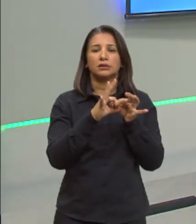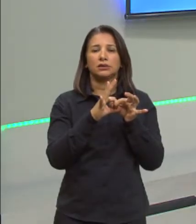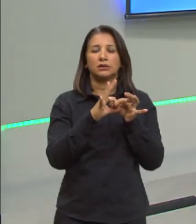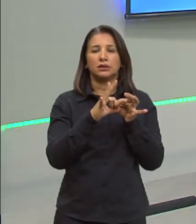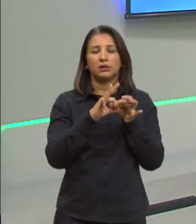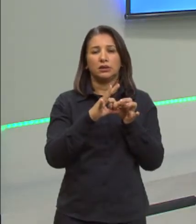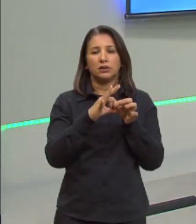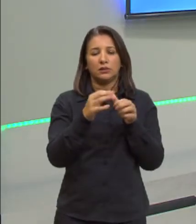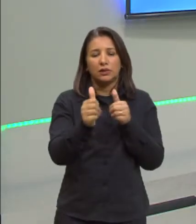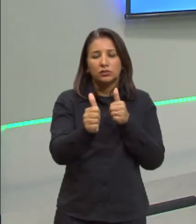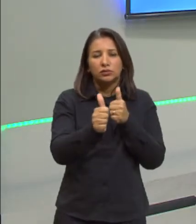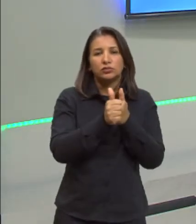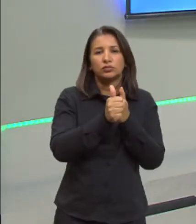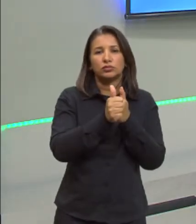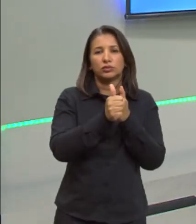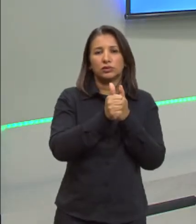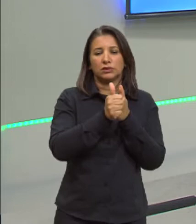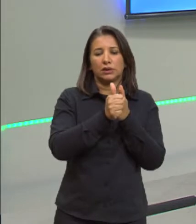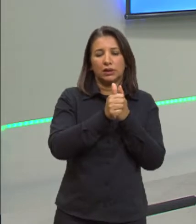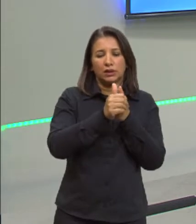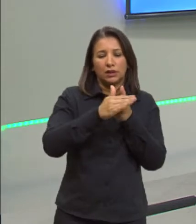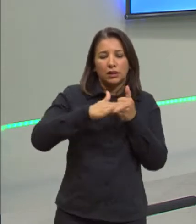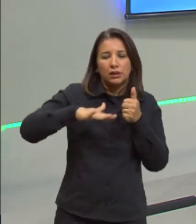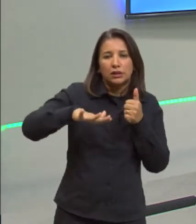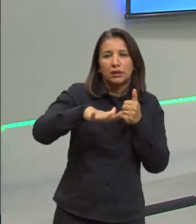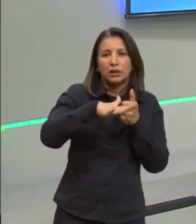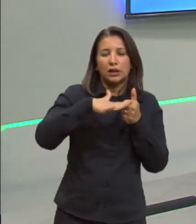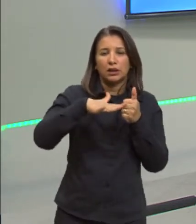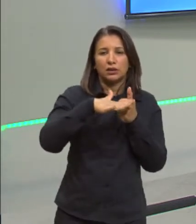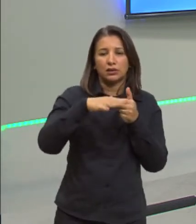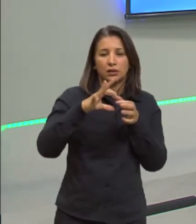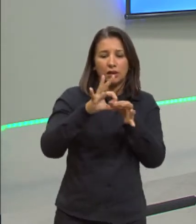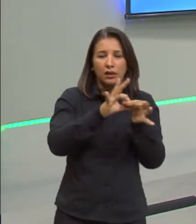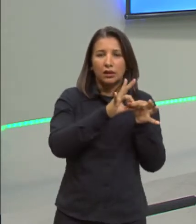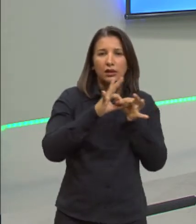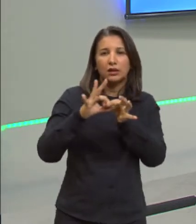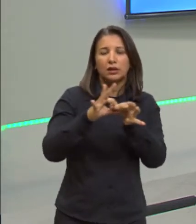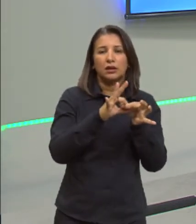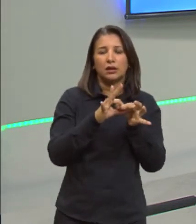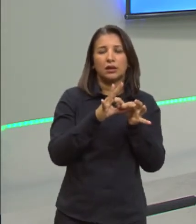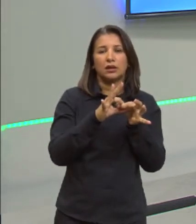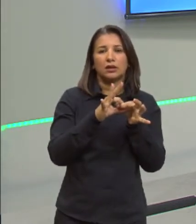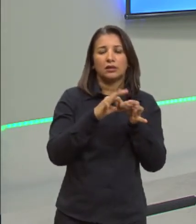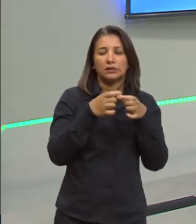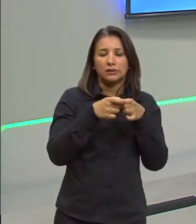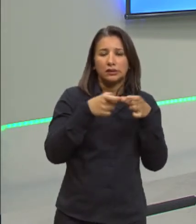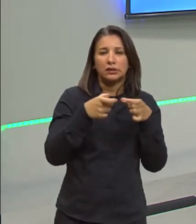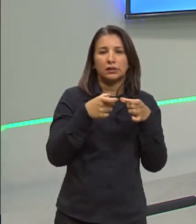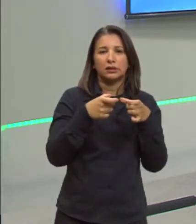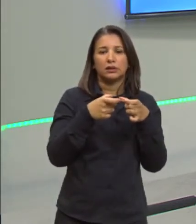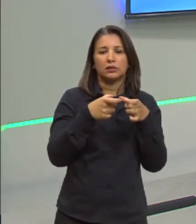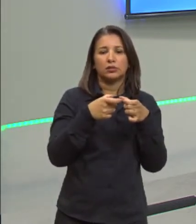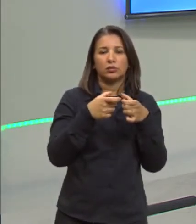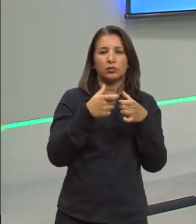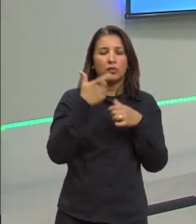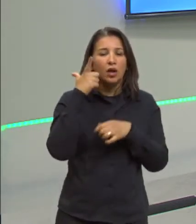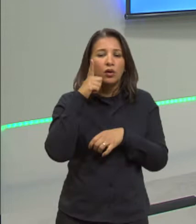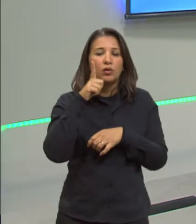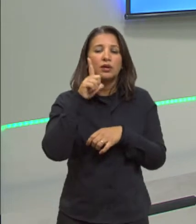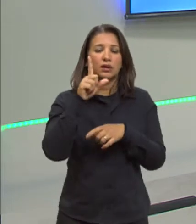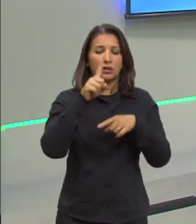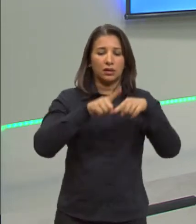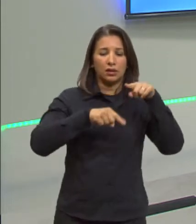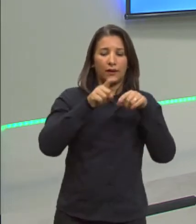dilatação. Um espaço, uma união de dilatação, um espaço para que o objeto,